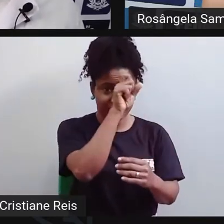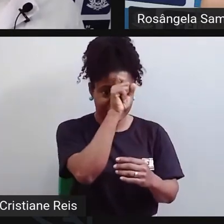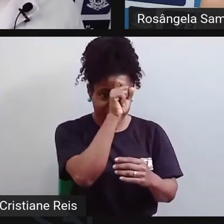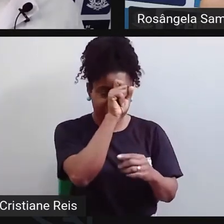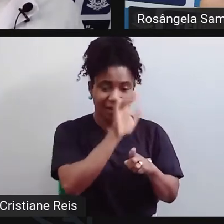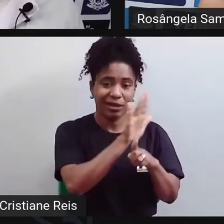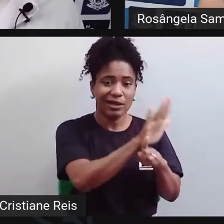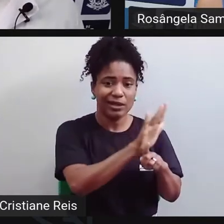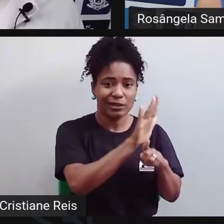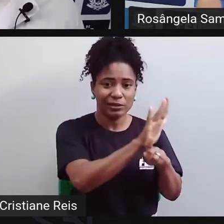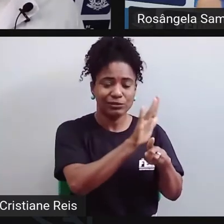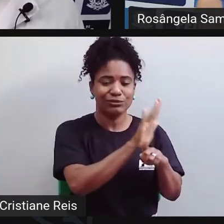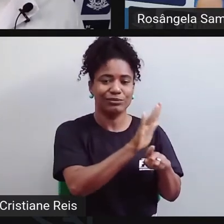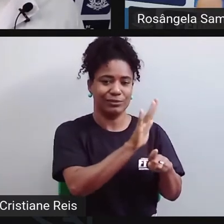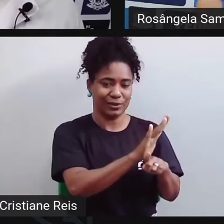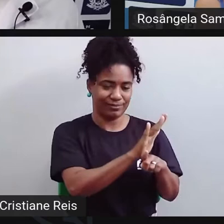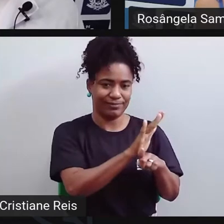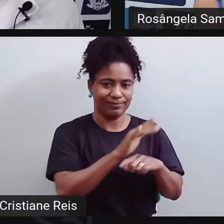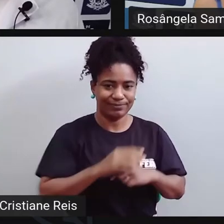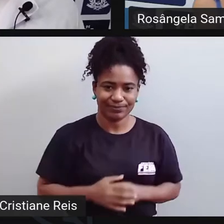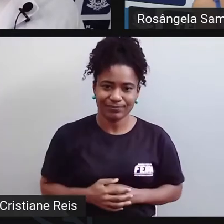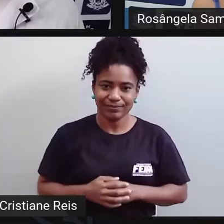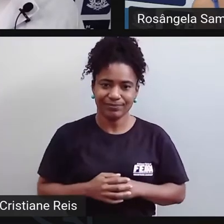as que nós tínhamos anteriormente.